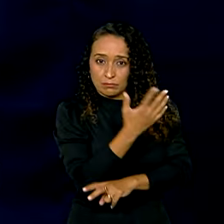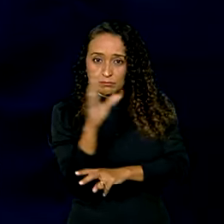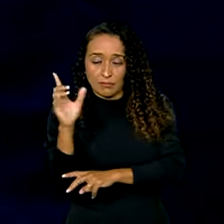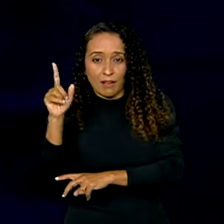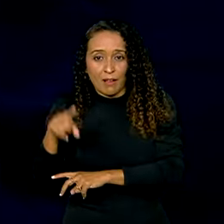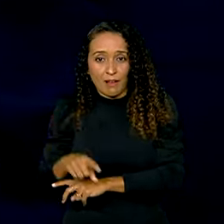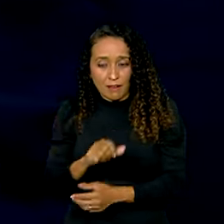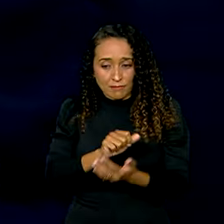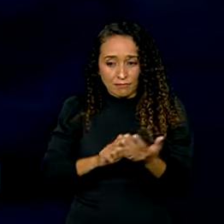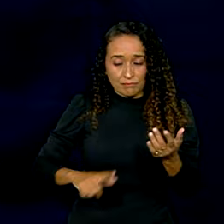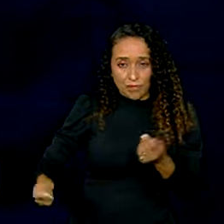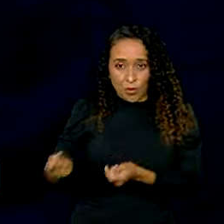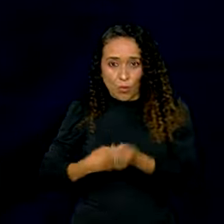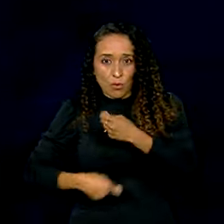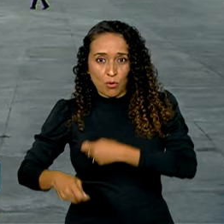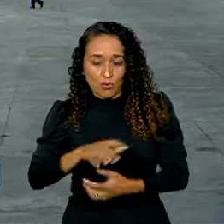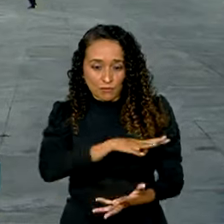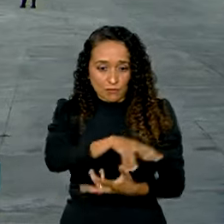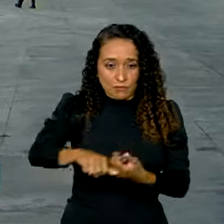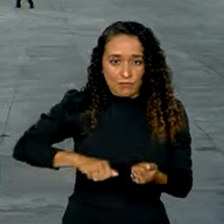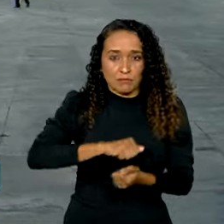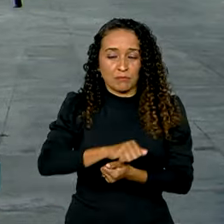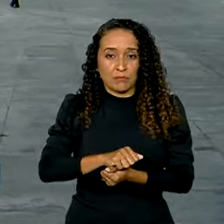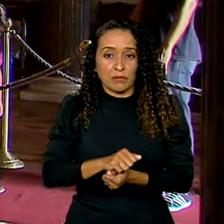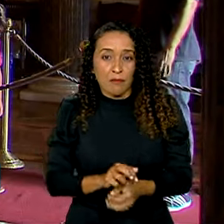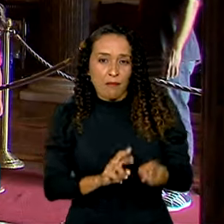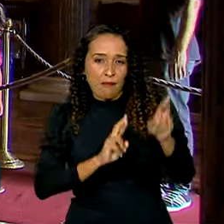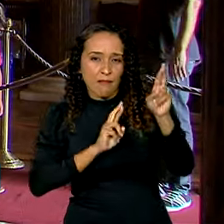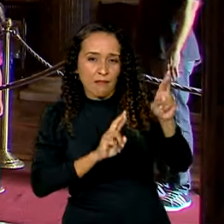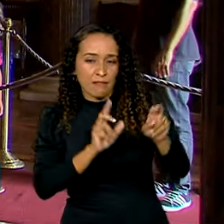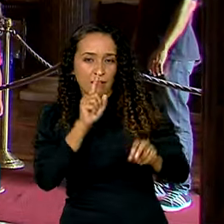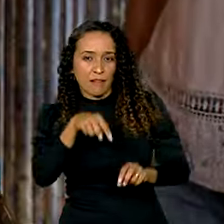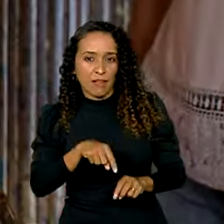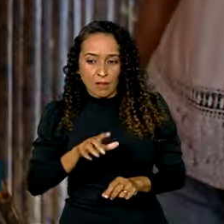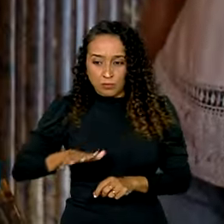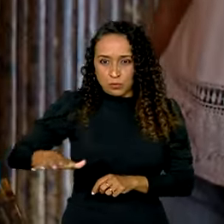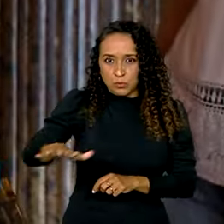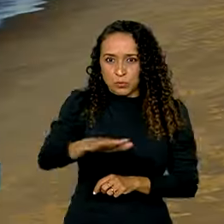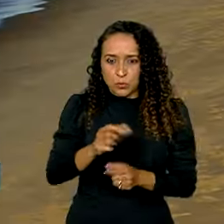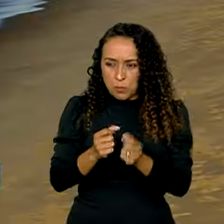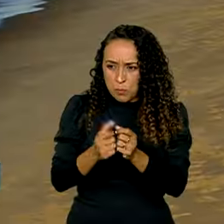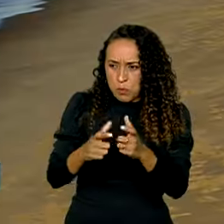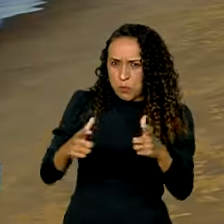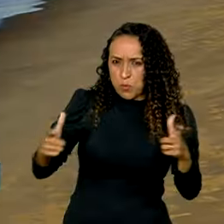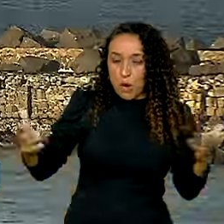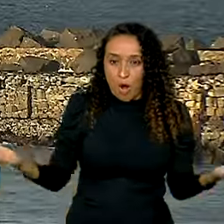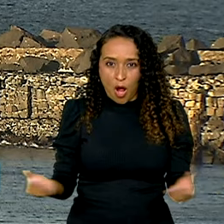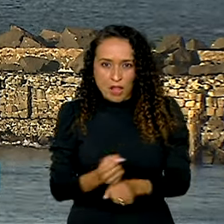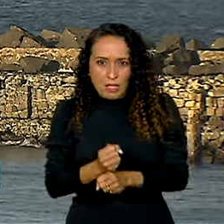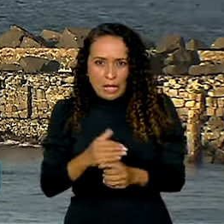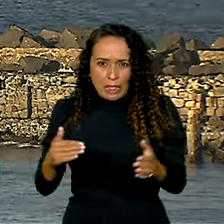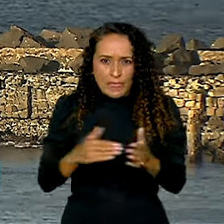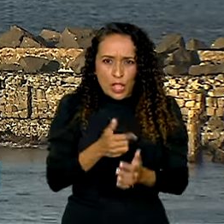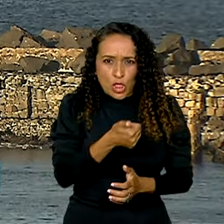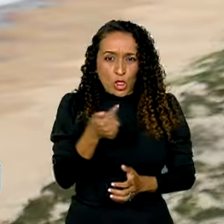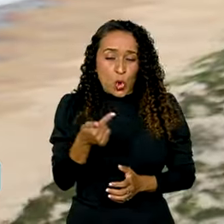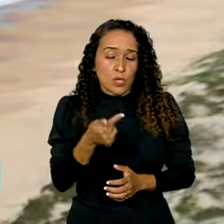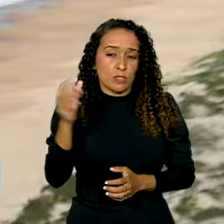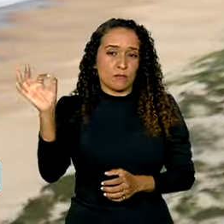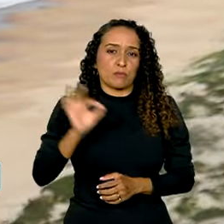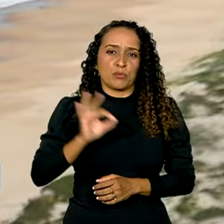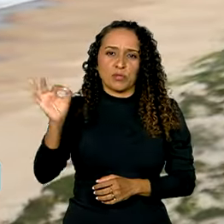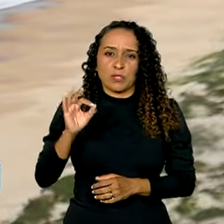atividade econômica que seja sustentável. A expectativa é de que o setor cresça este ano até 12%